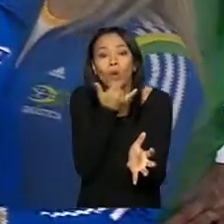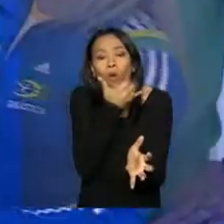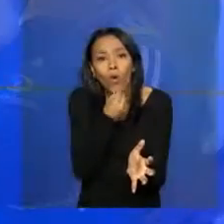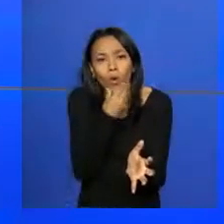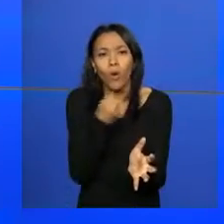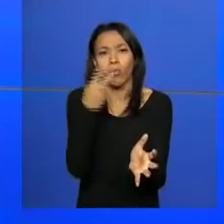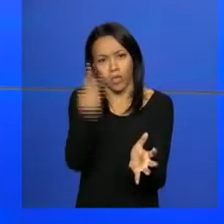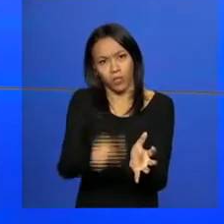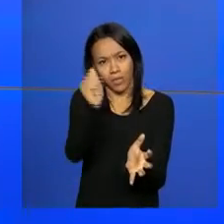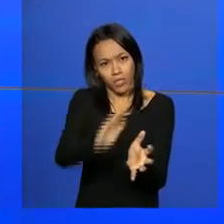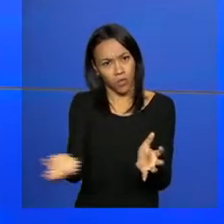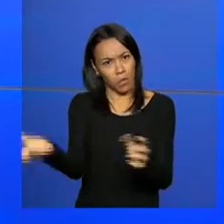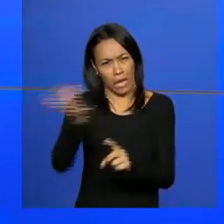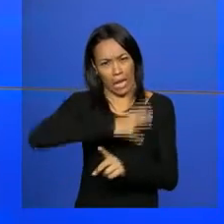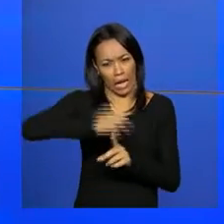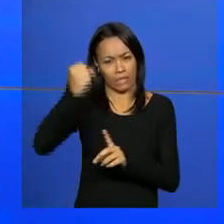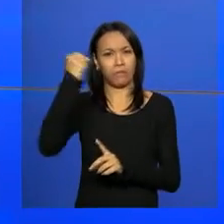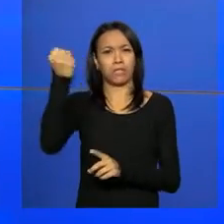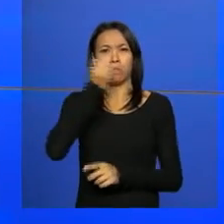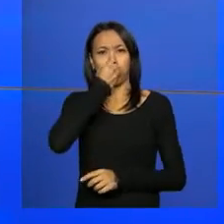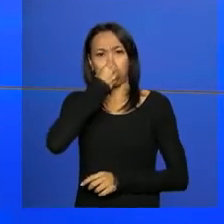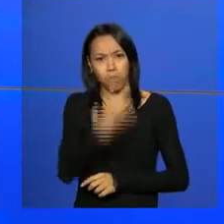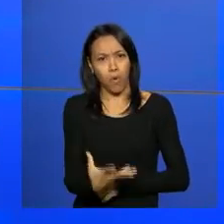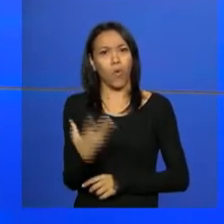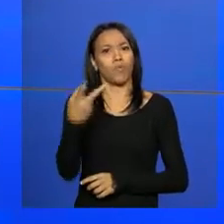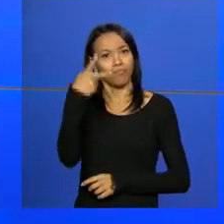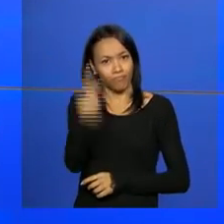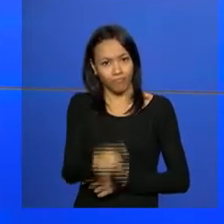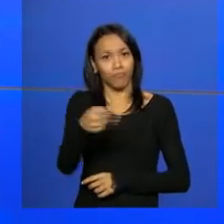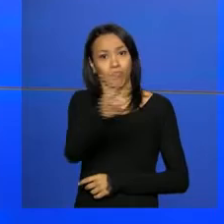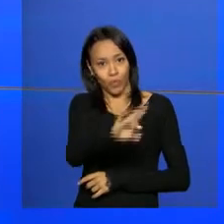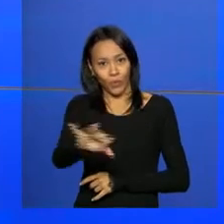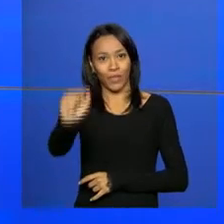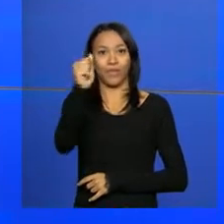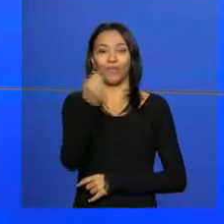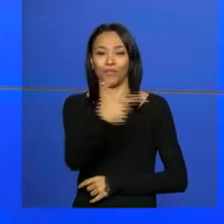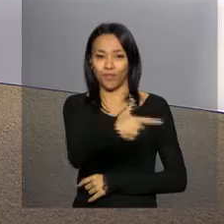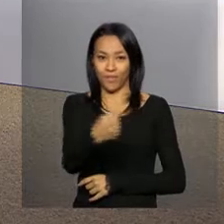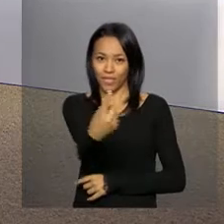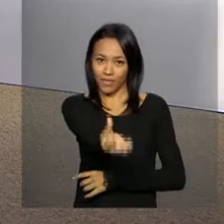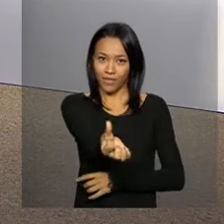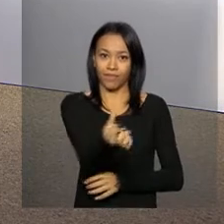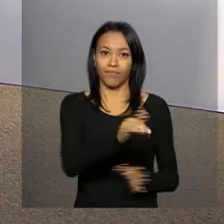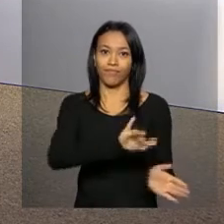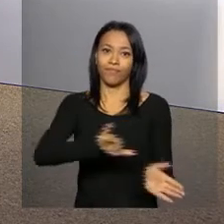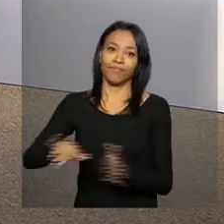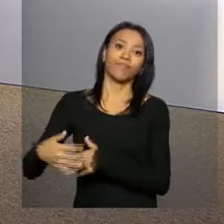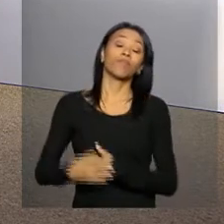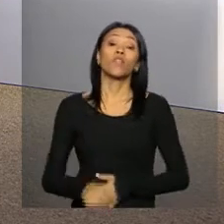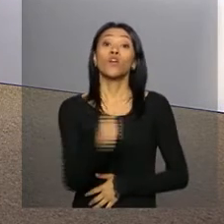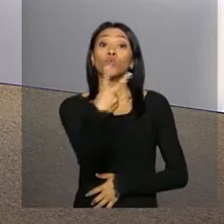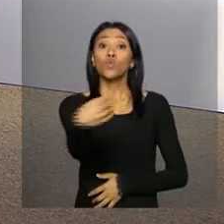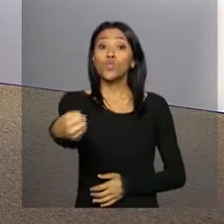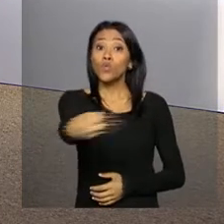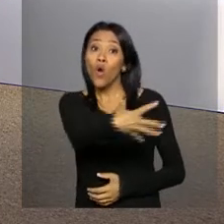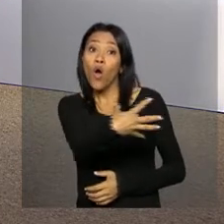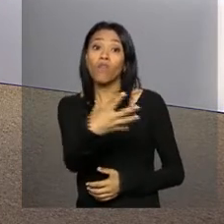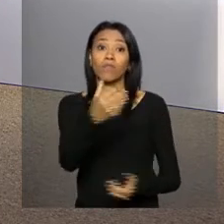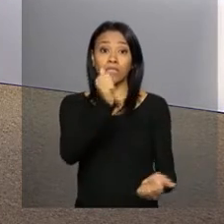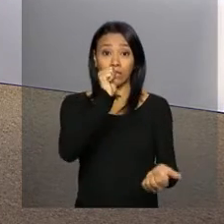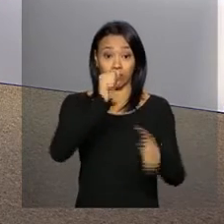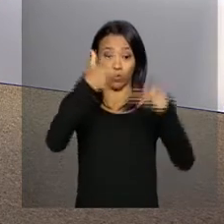uma inédita classificação para os Jogos Olímpicos Rio 2016. E duas novas instalações